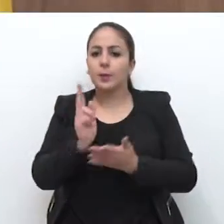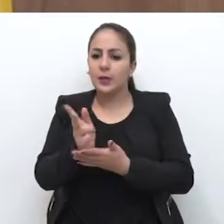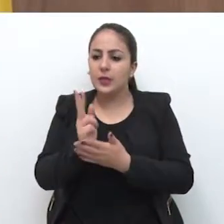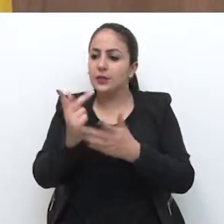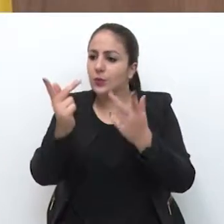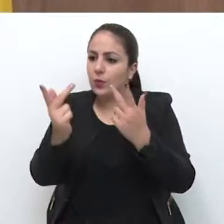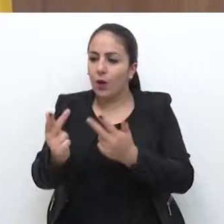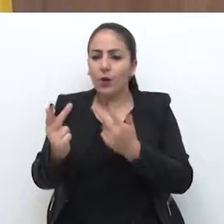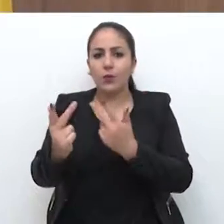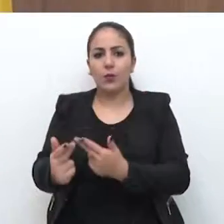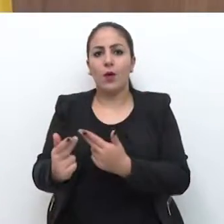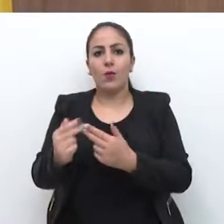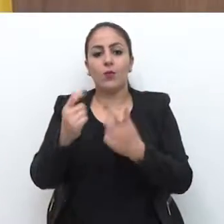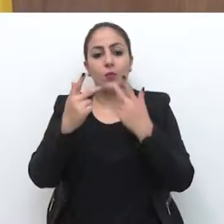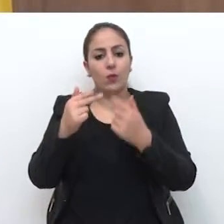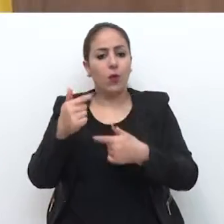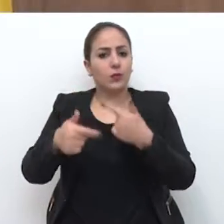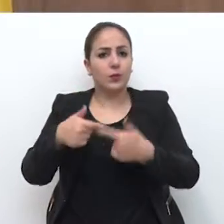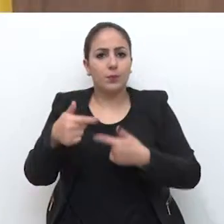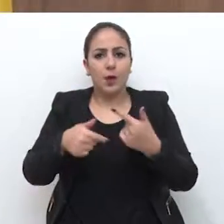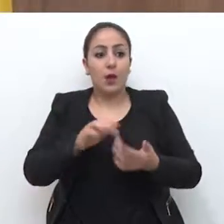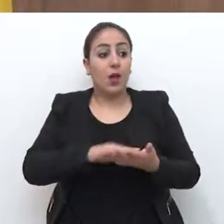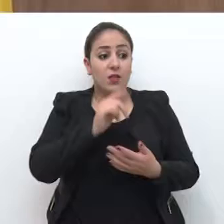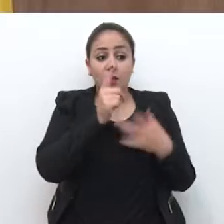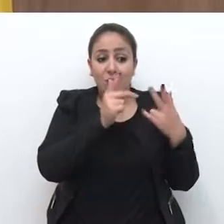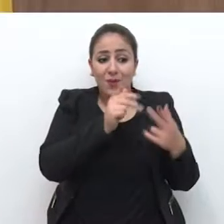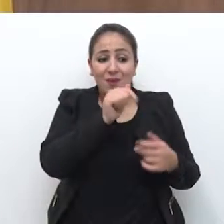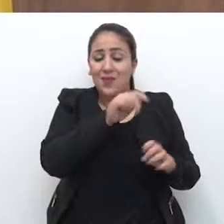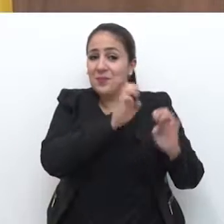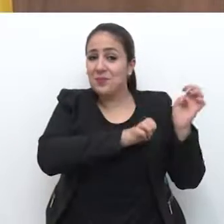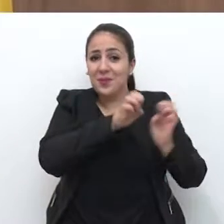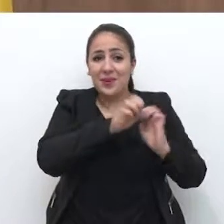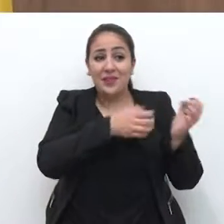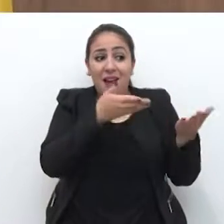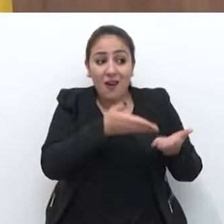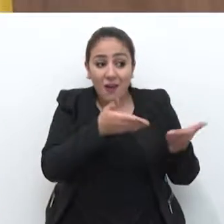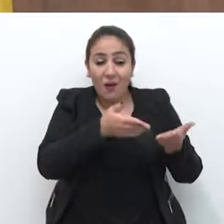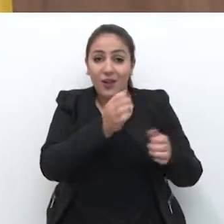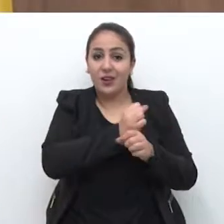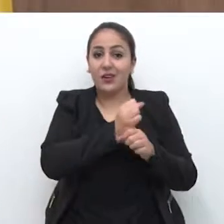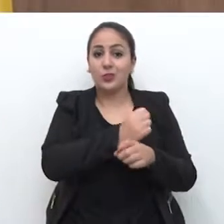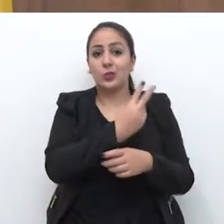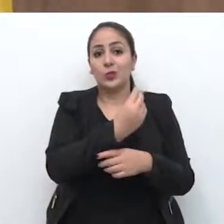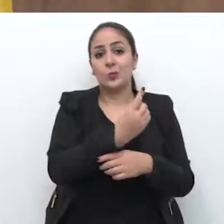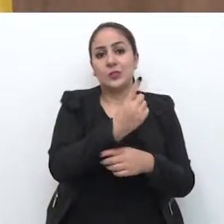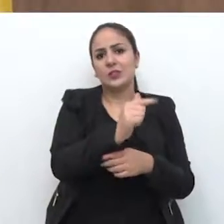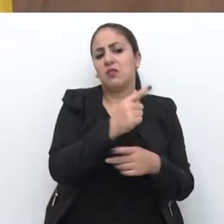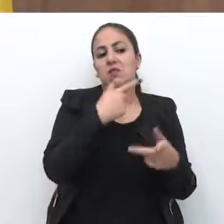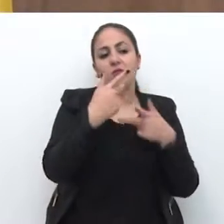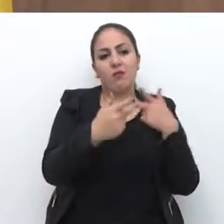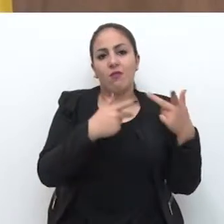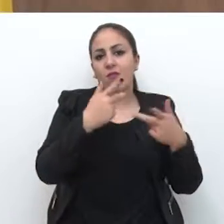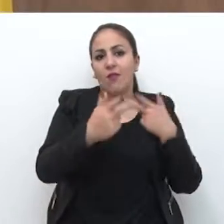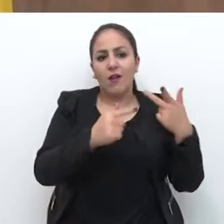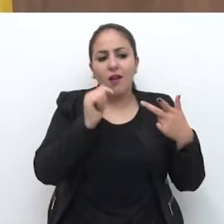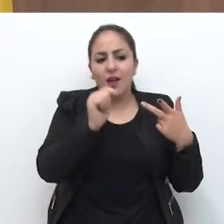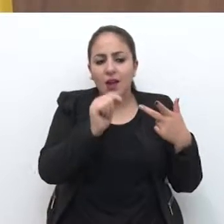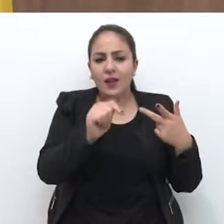mesmos locais, com as mesmas atribuições. Esta mesma empresa vem agora em 2017 e diz que esses